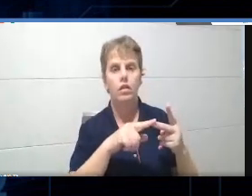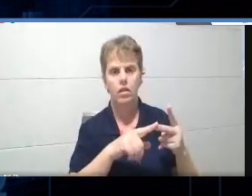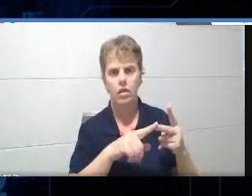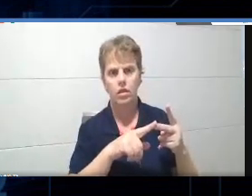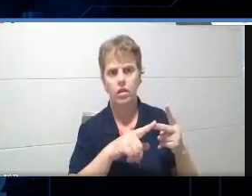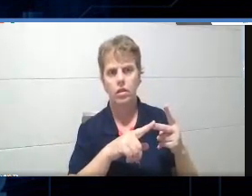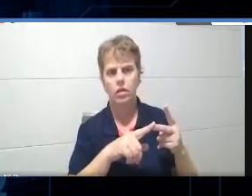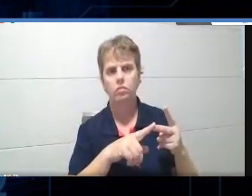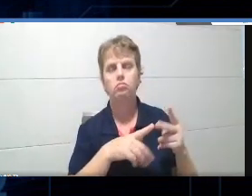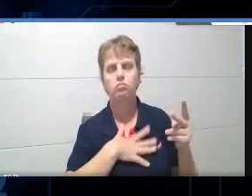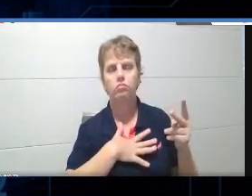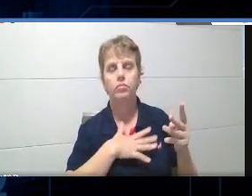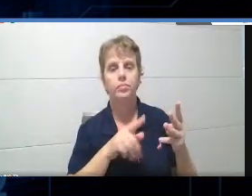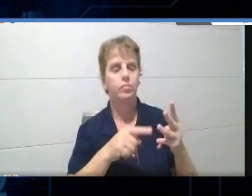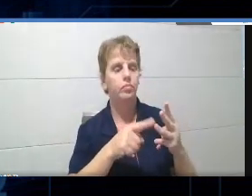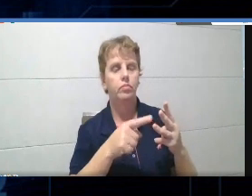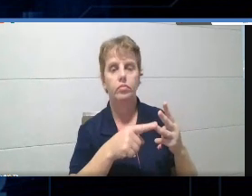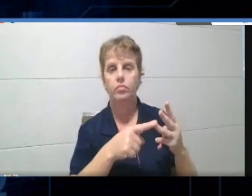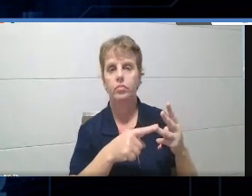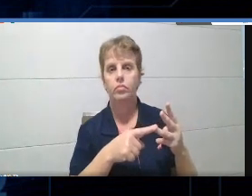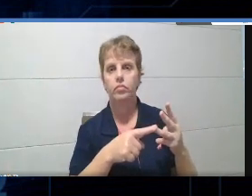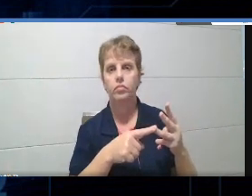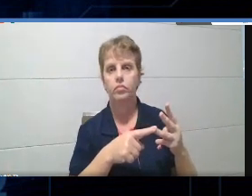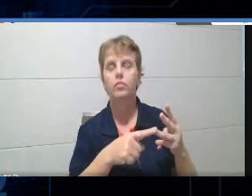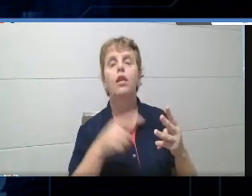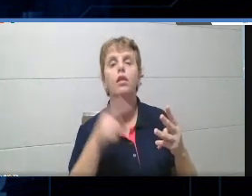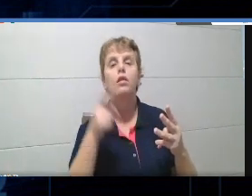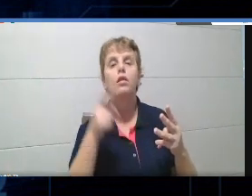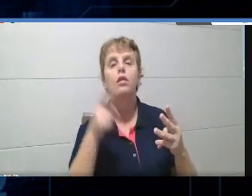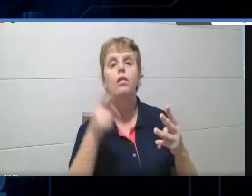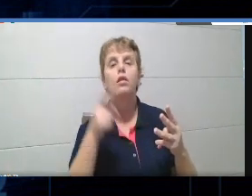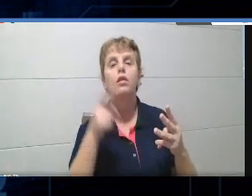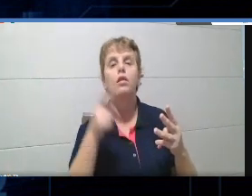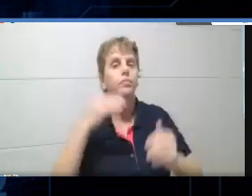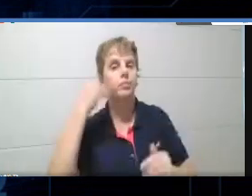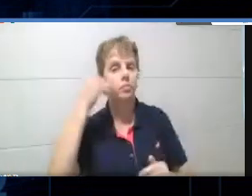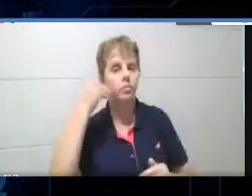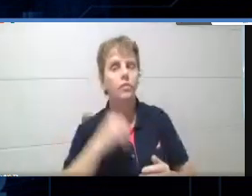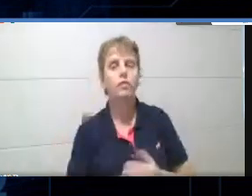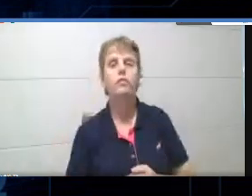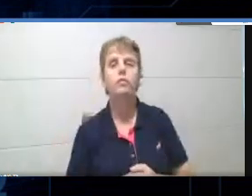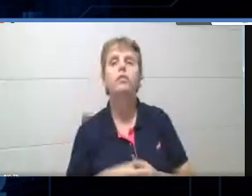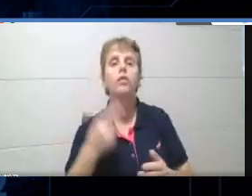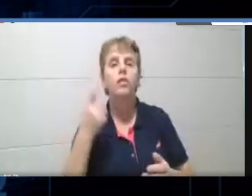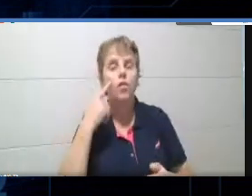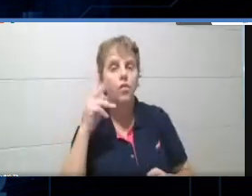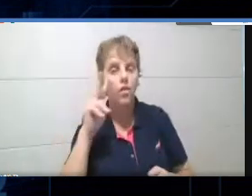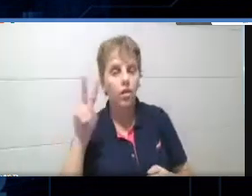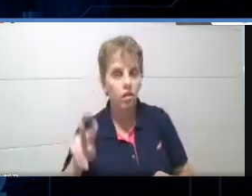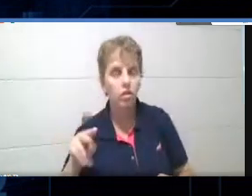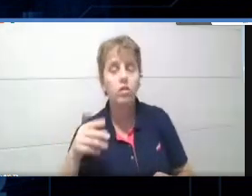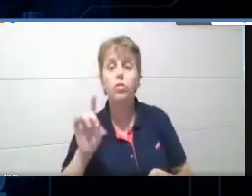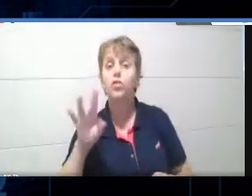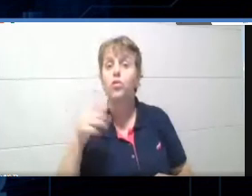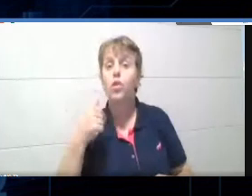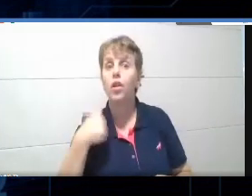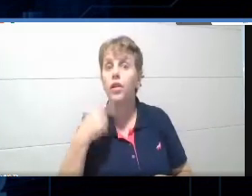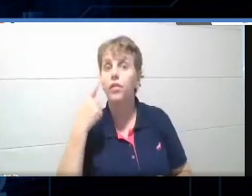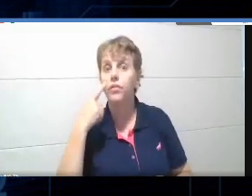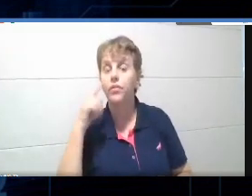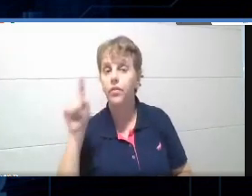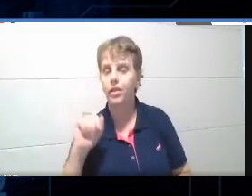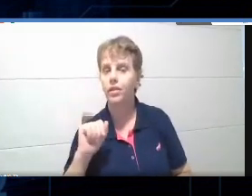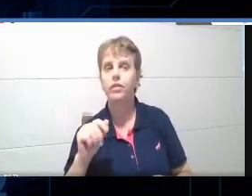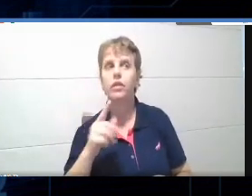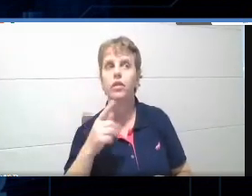HW e eu tenho o practice, que é para eu praticar, para eu ver esse quiz só eu, tá? Sem postar para os